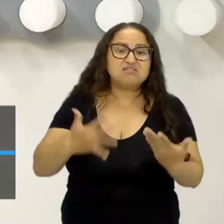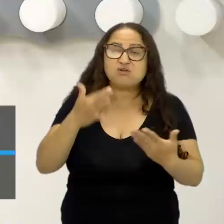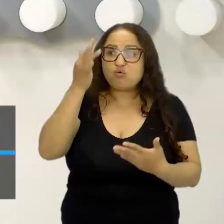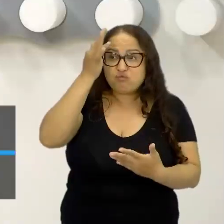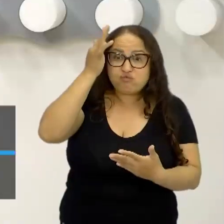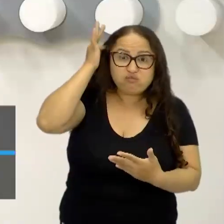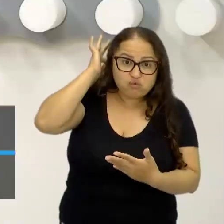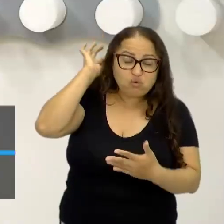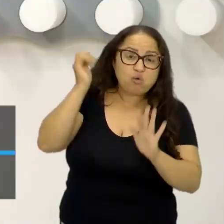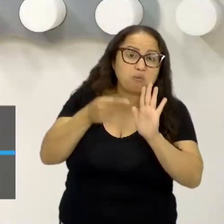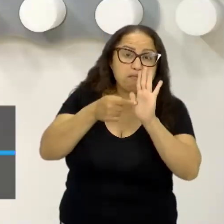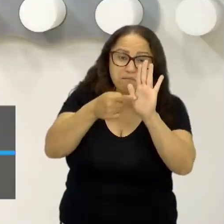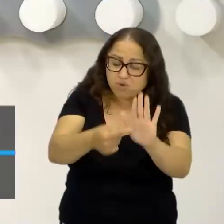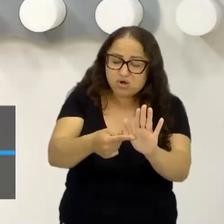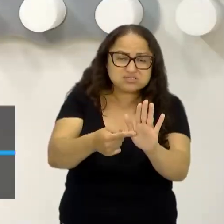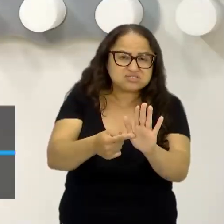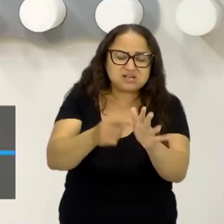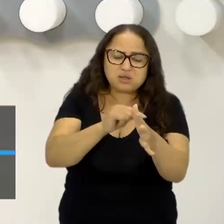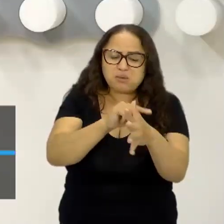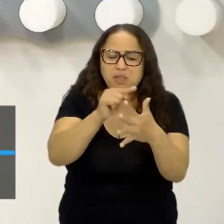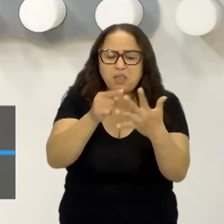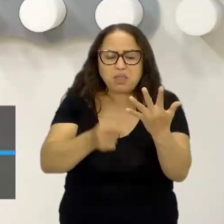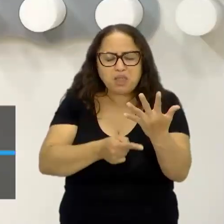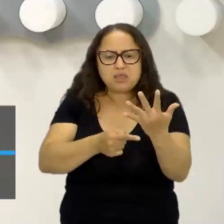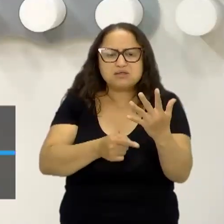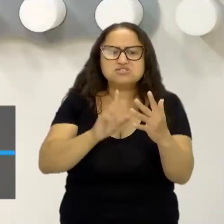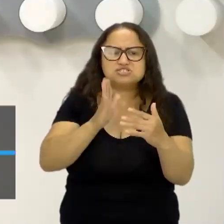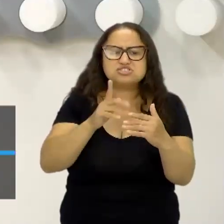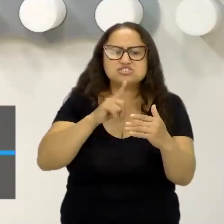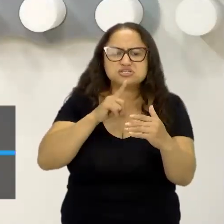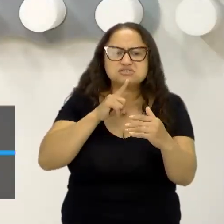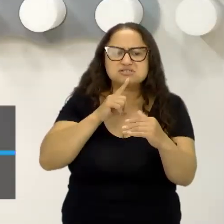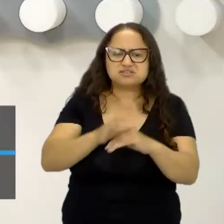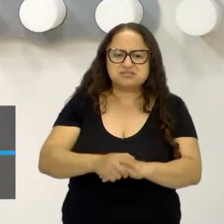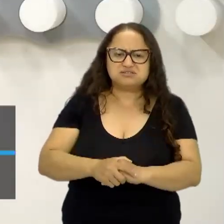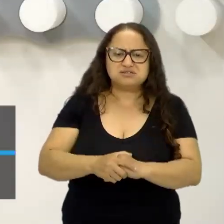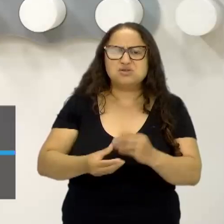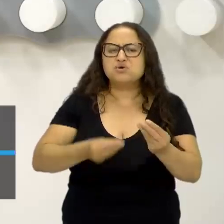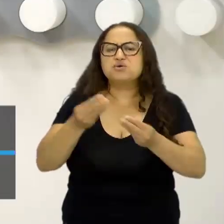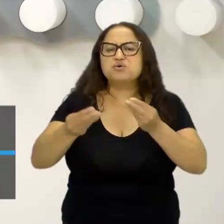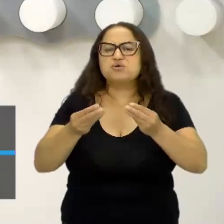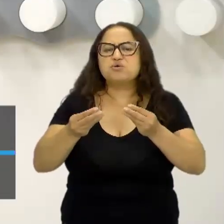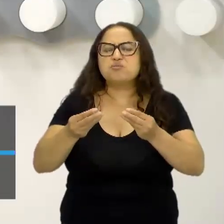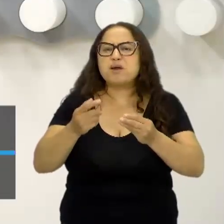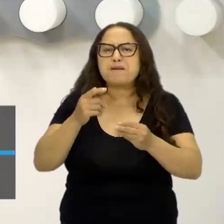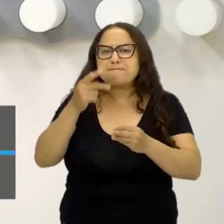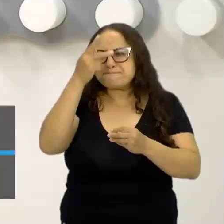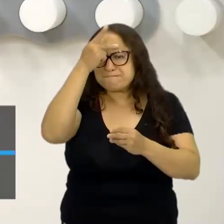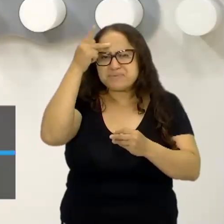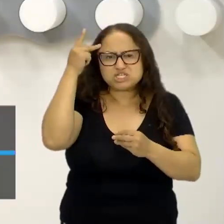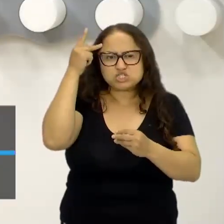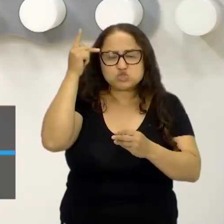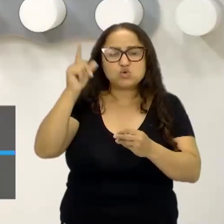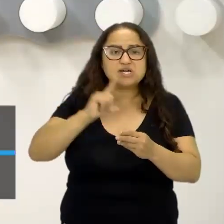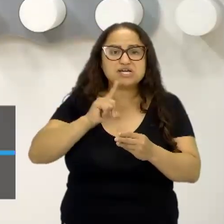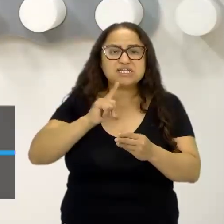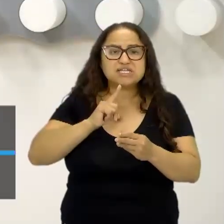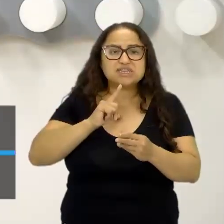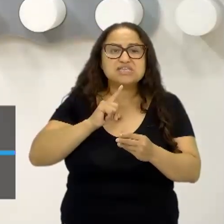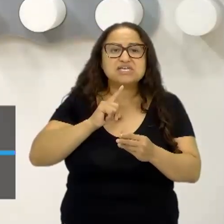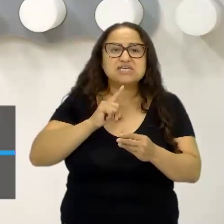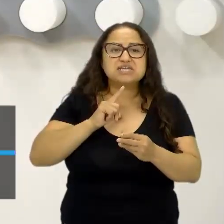com detalhes. Logo nos primeiros parágrafos, ele está ali falando que alguém que cometeu uma determinada